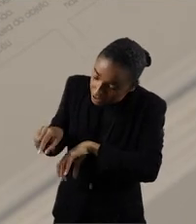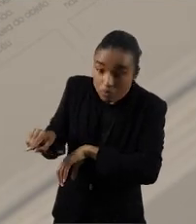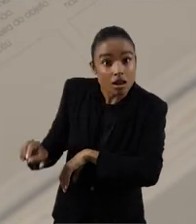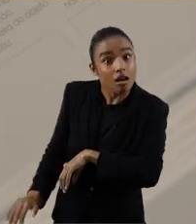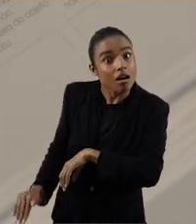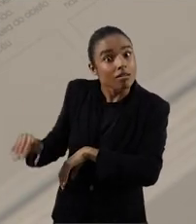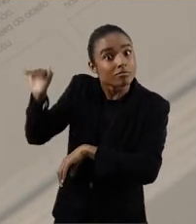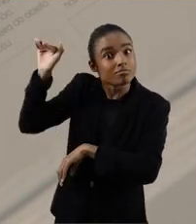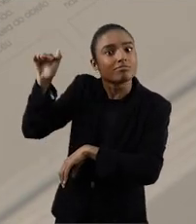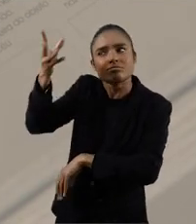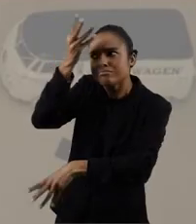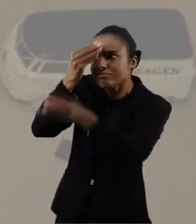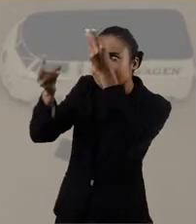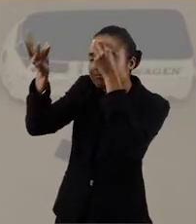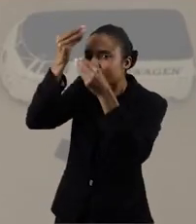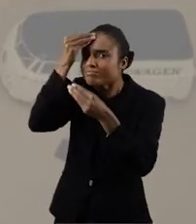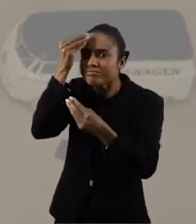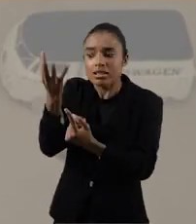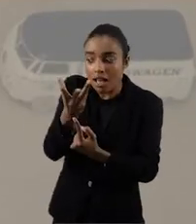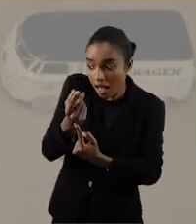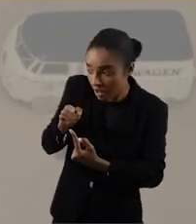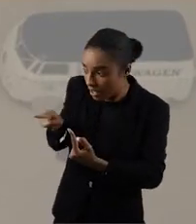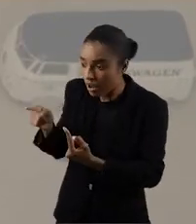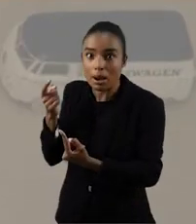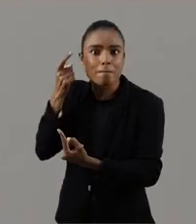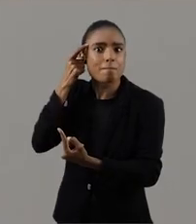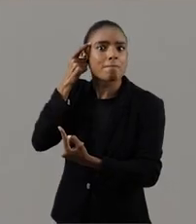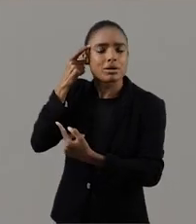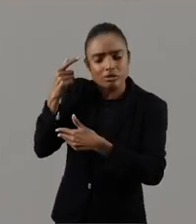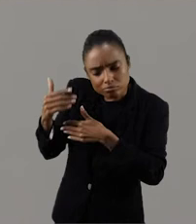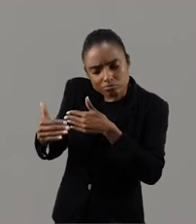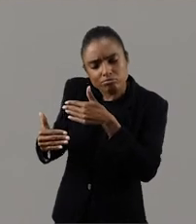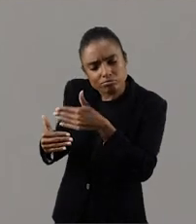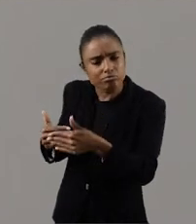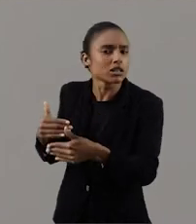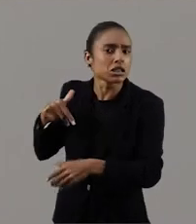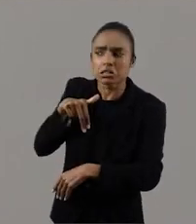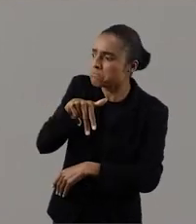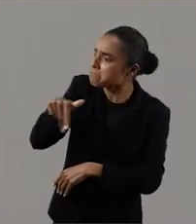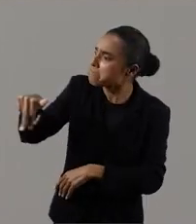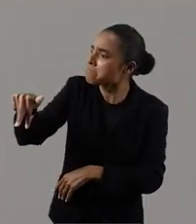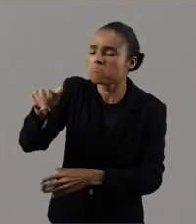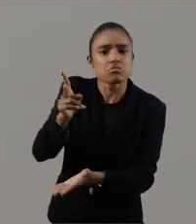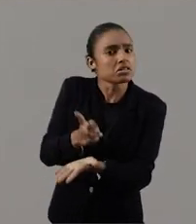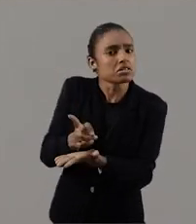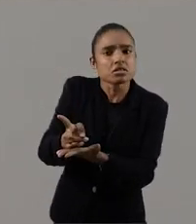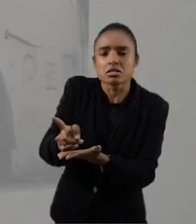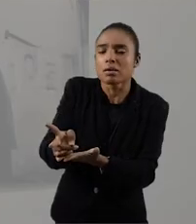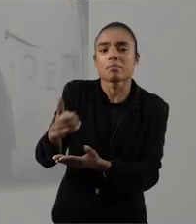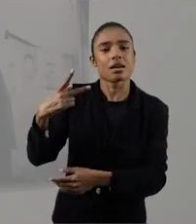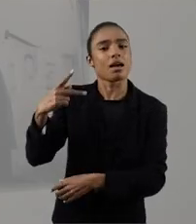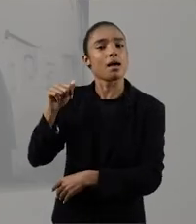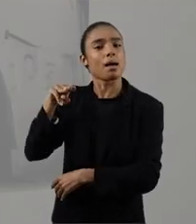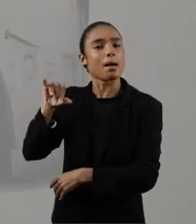forma o Paulo como esse artista pensador, Andarilho, na verdade, nunca saiu do Palmital. É um